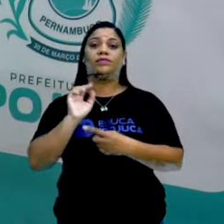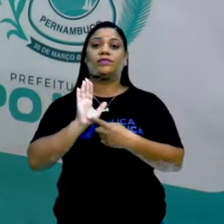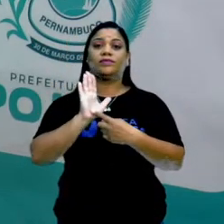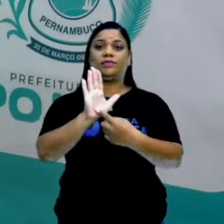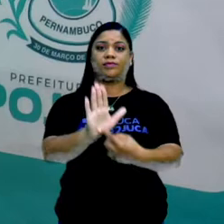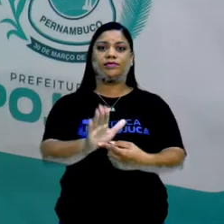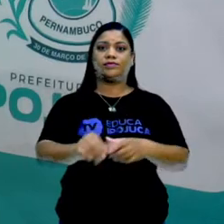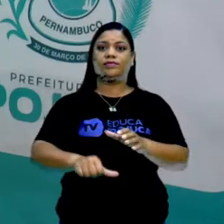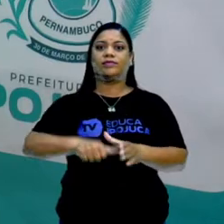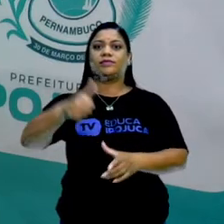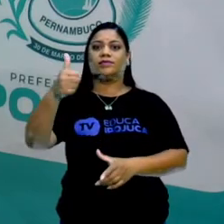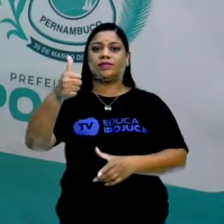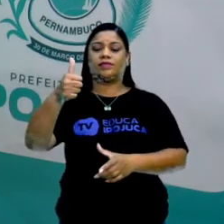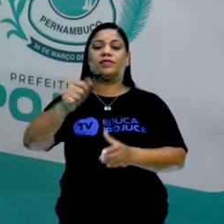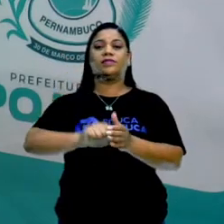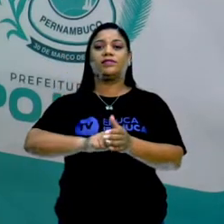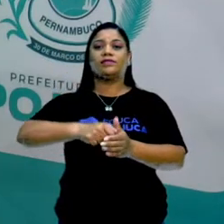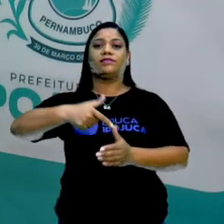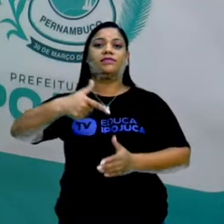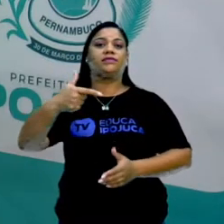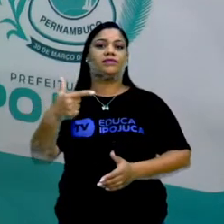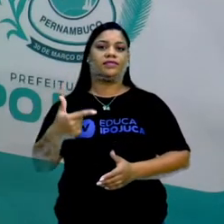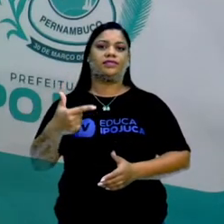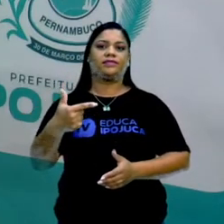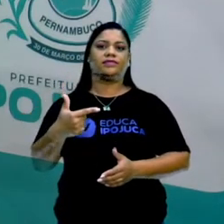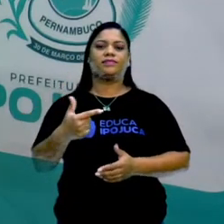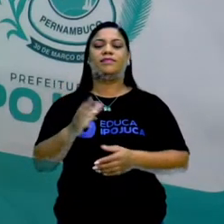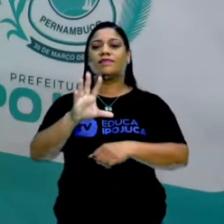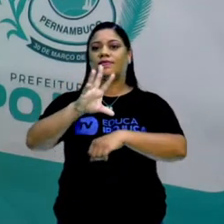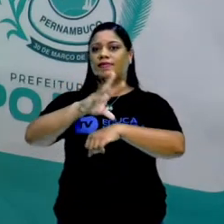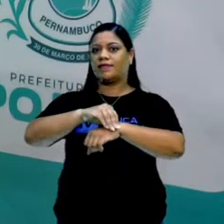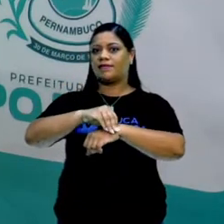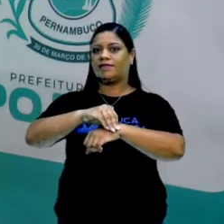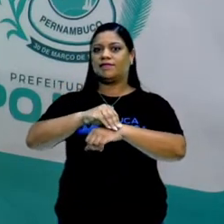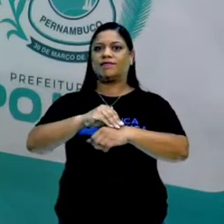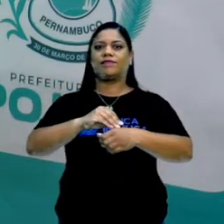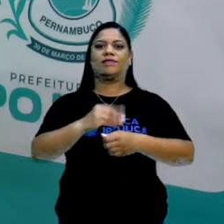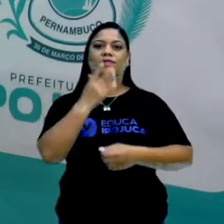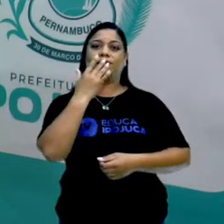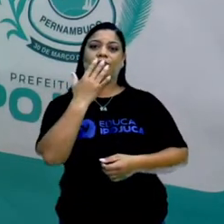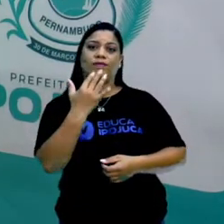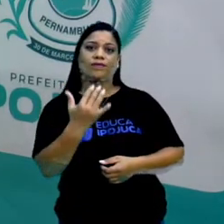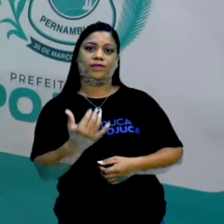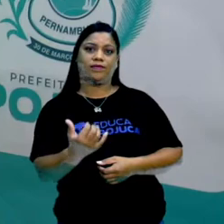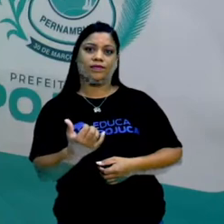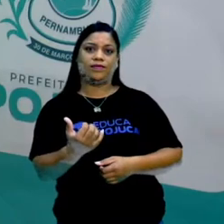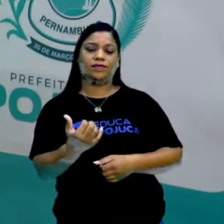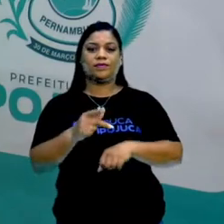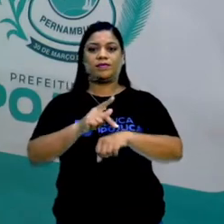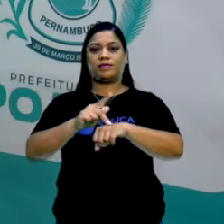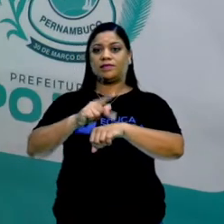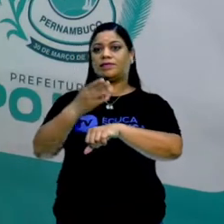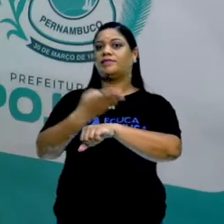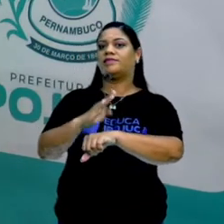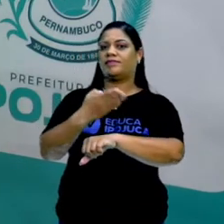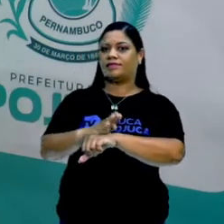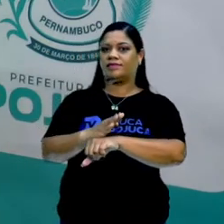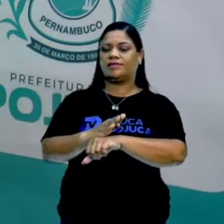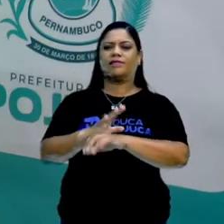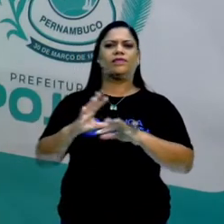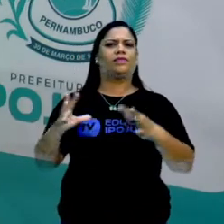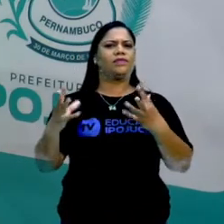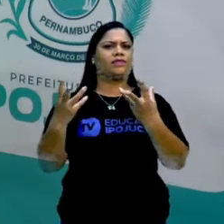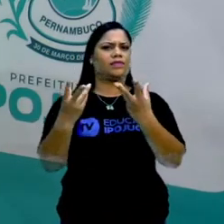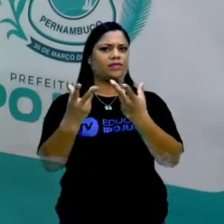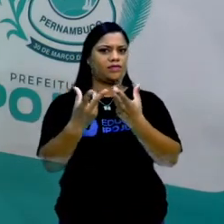em primeiro plano, o que aparece em segundo plano? Se essa foto, ela é colorida, se ela é em preto e branco, né? Tudo